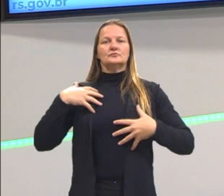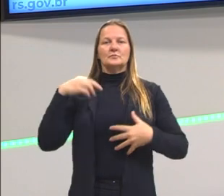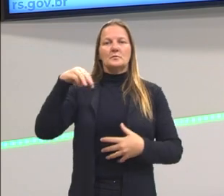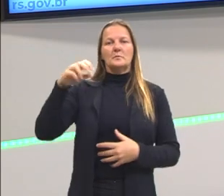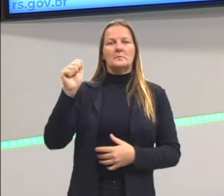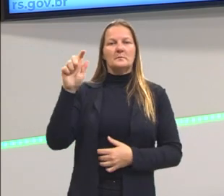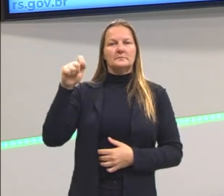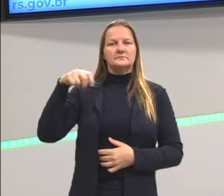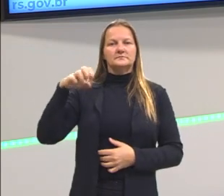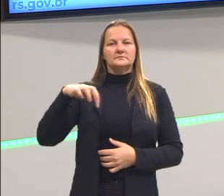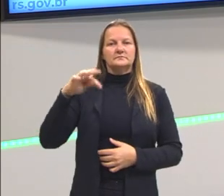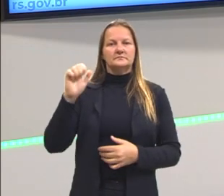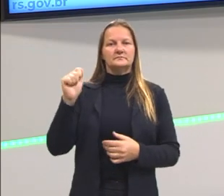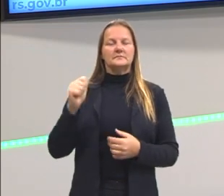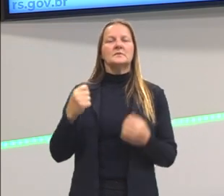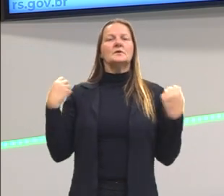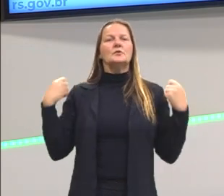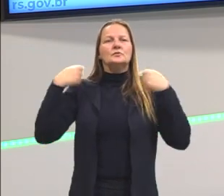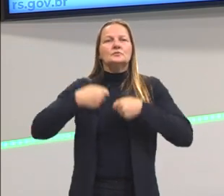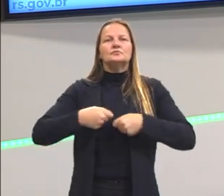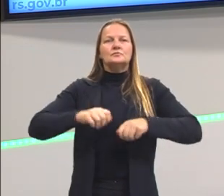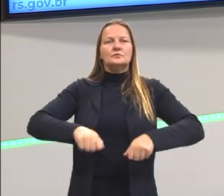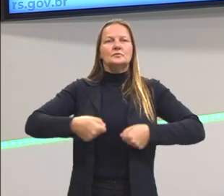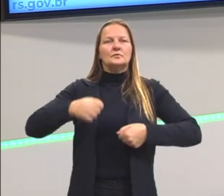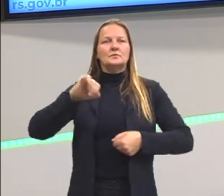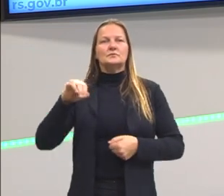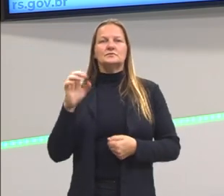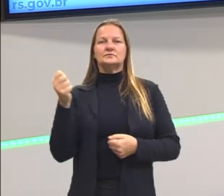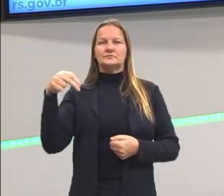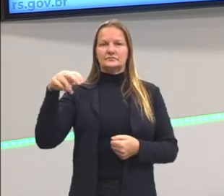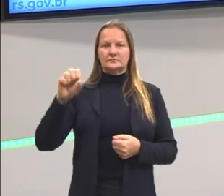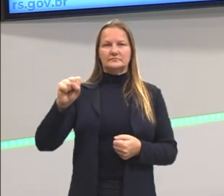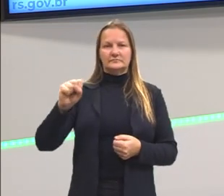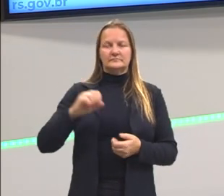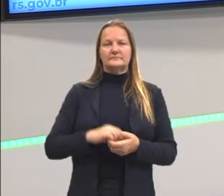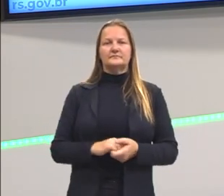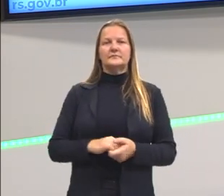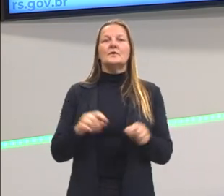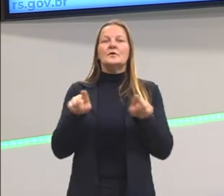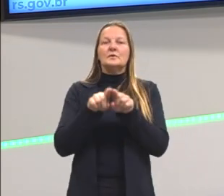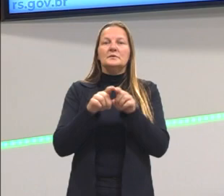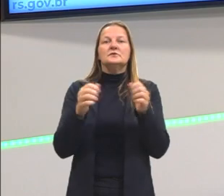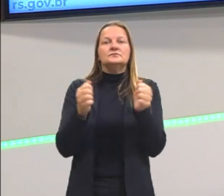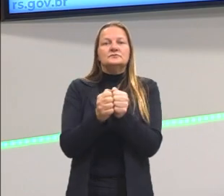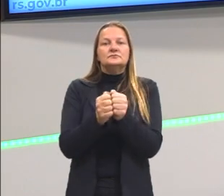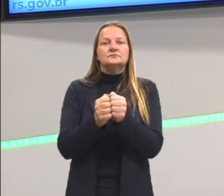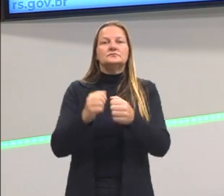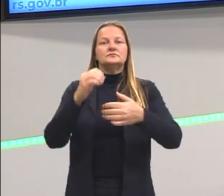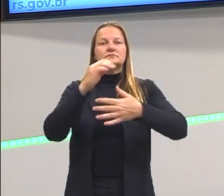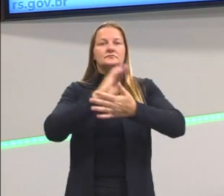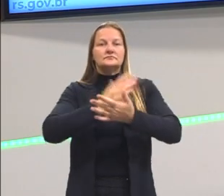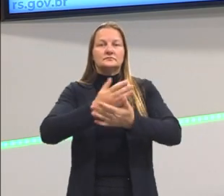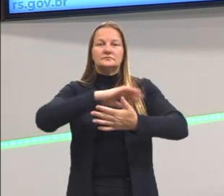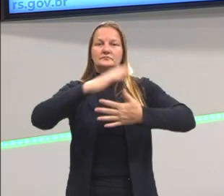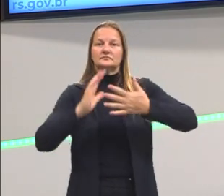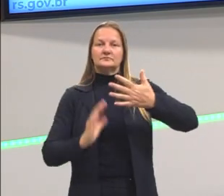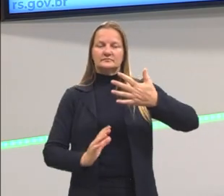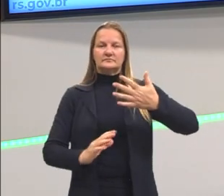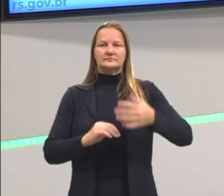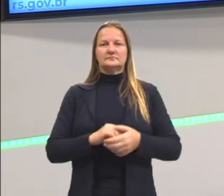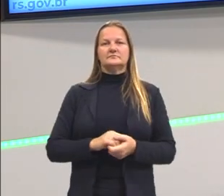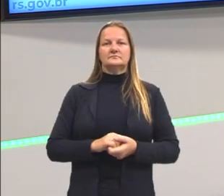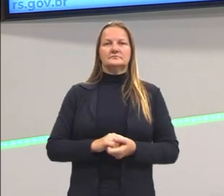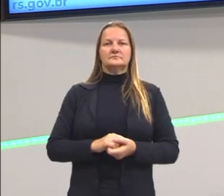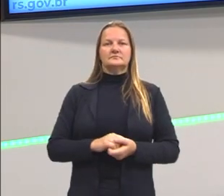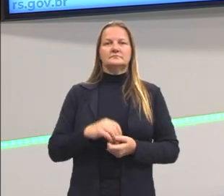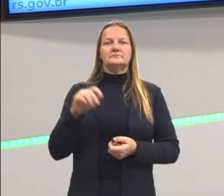magenta, sobre ela uma camiseta jeans, uma calça jeans, e comigo também estão aqui as nossas intérpretes de Libras,